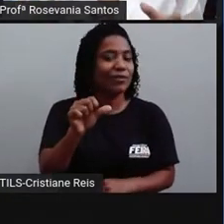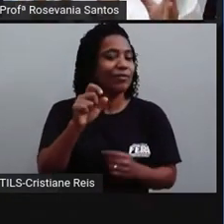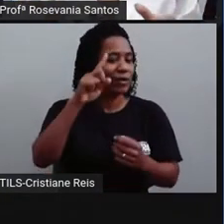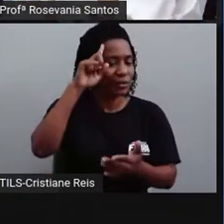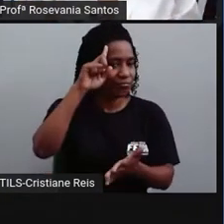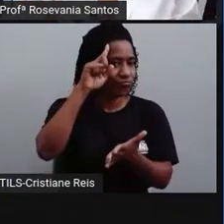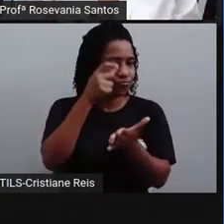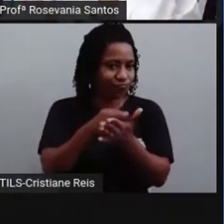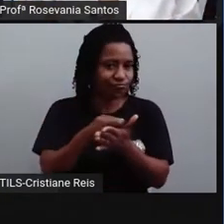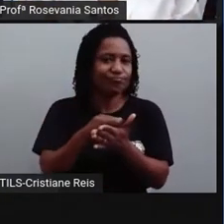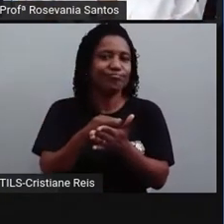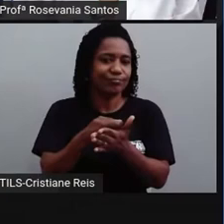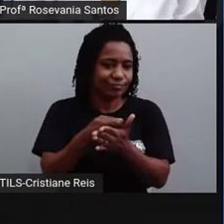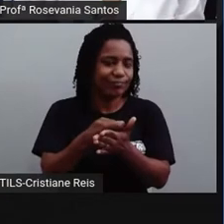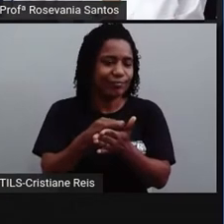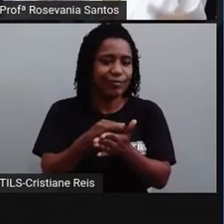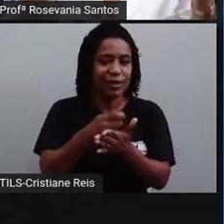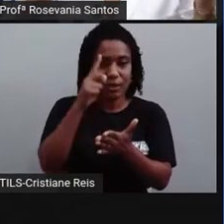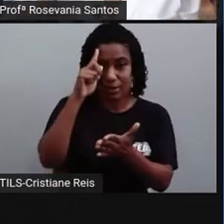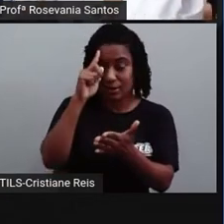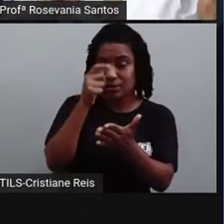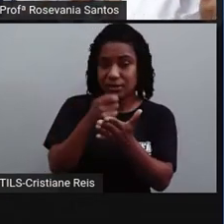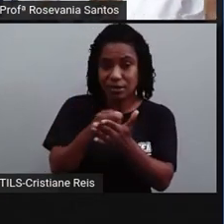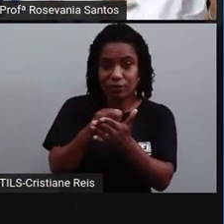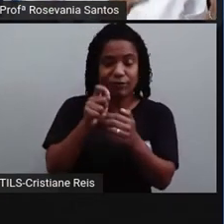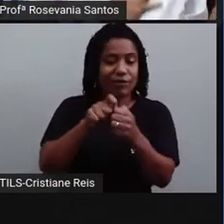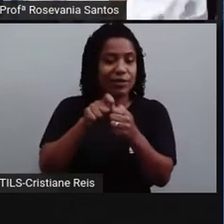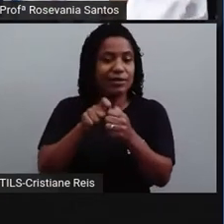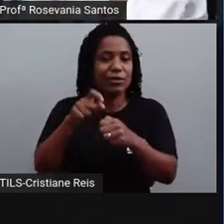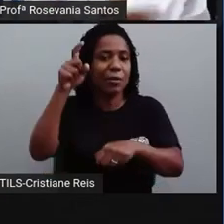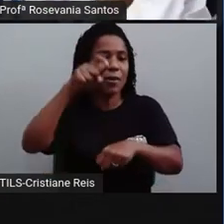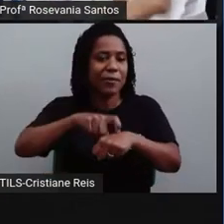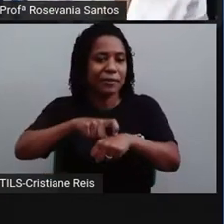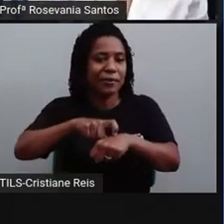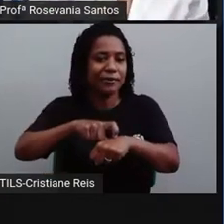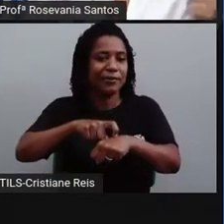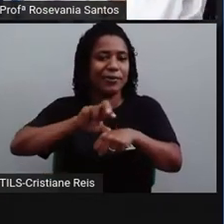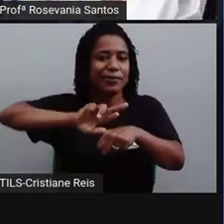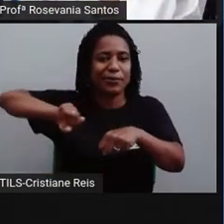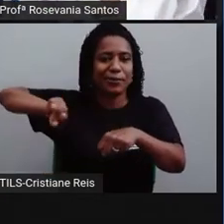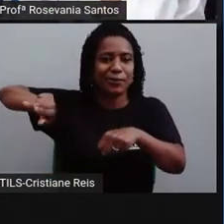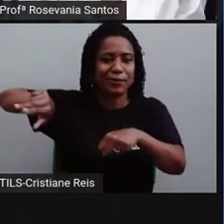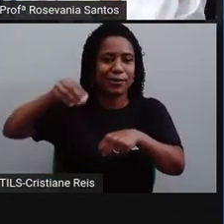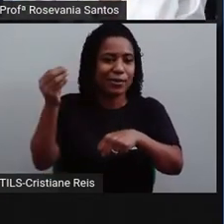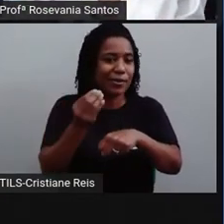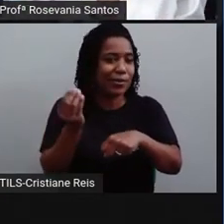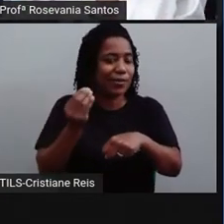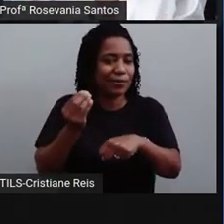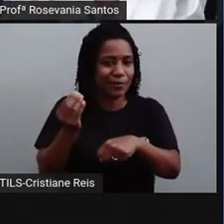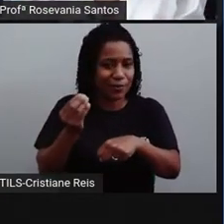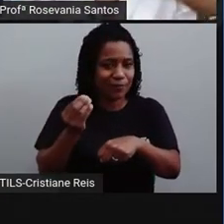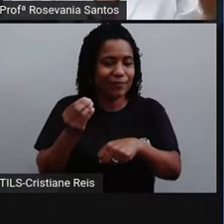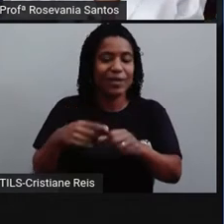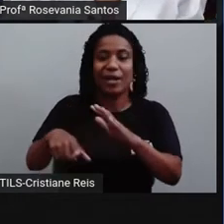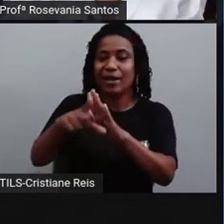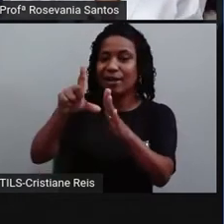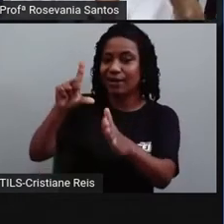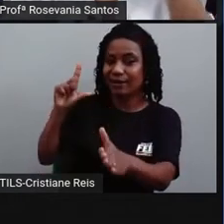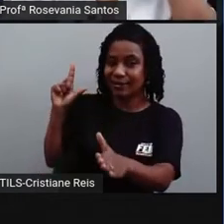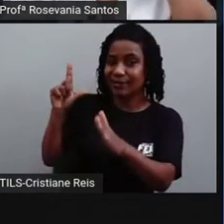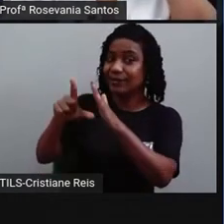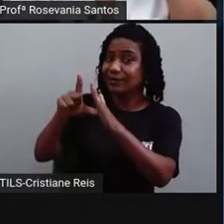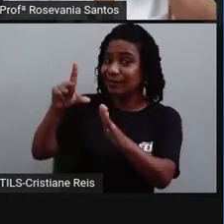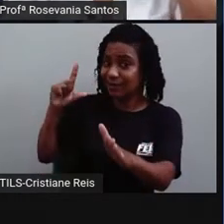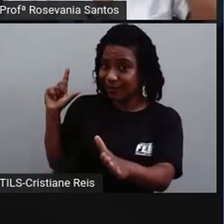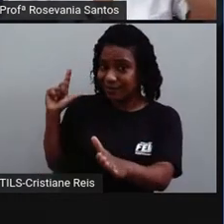Até esse presente ano aí, todo mundo ainda contava o tempo daquele jeitinho que a Pró mostrou ali para vocês. Ainda existem outras